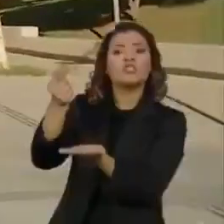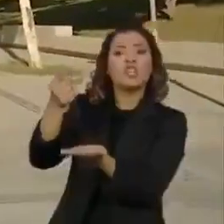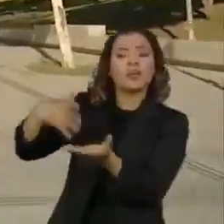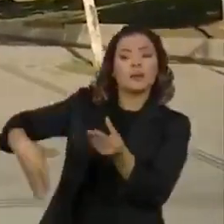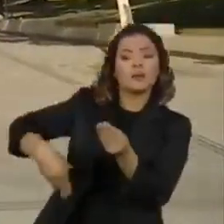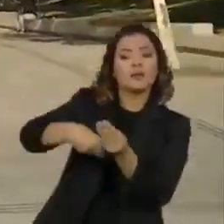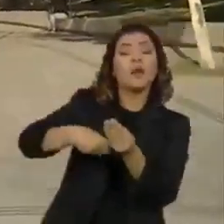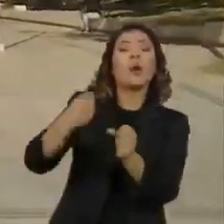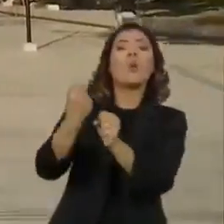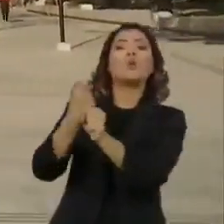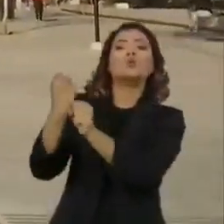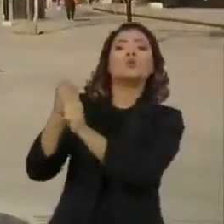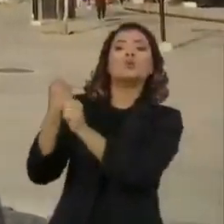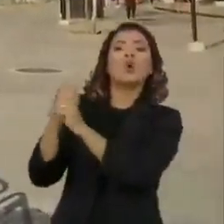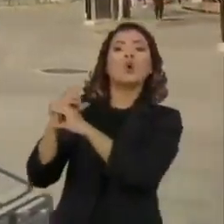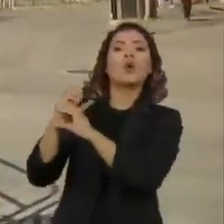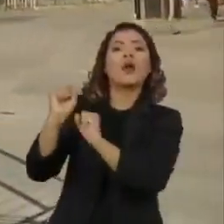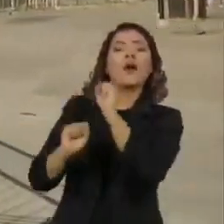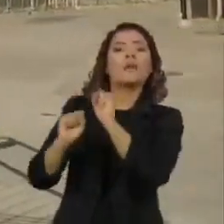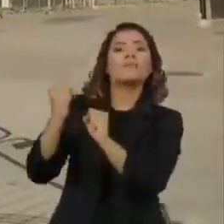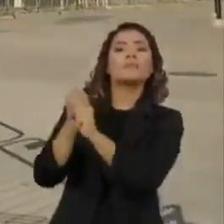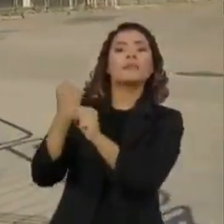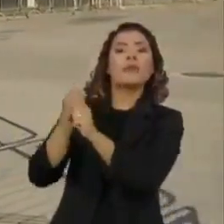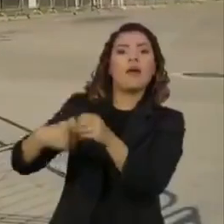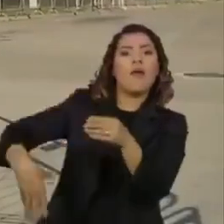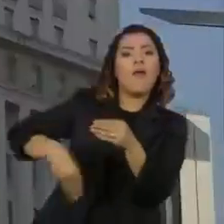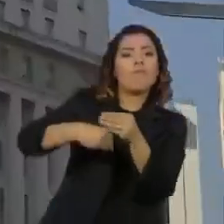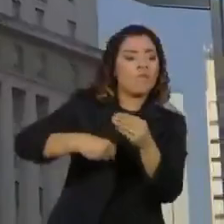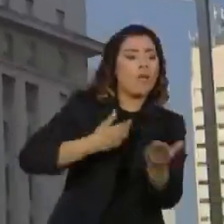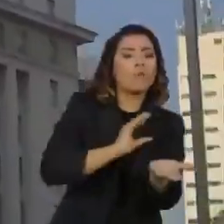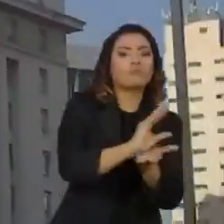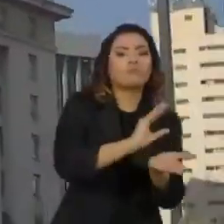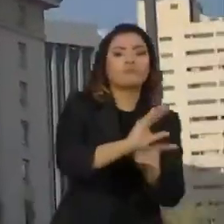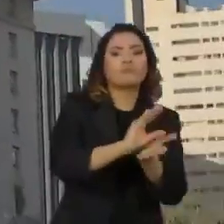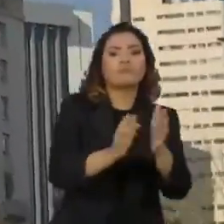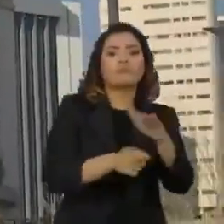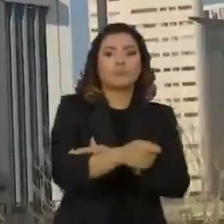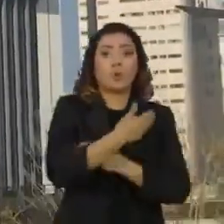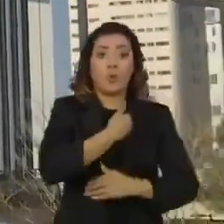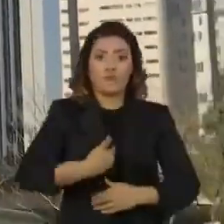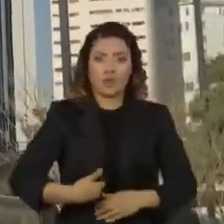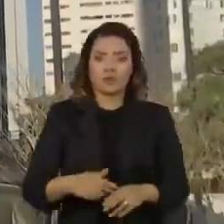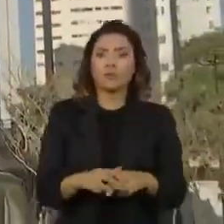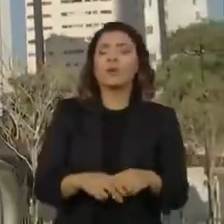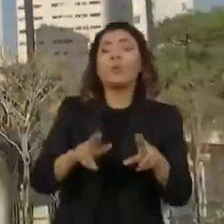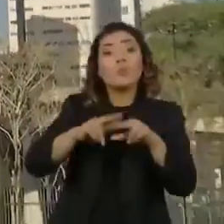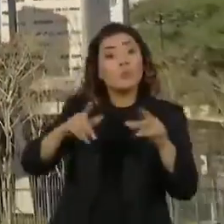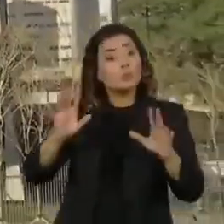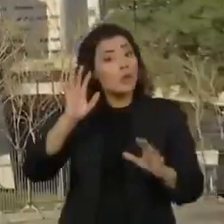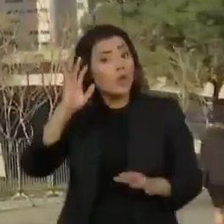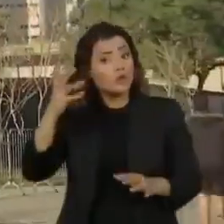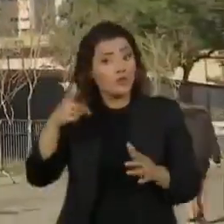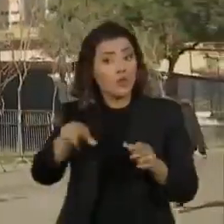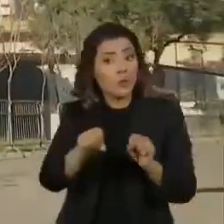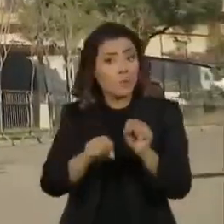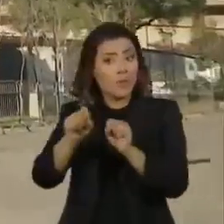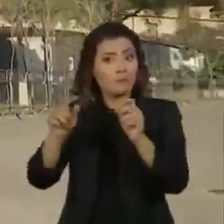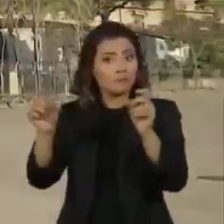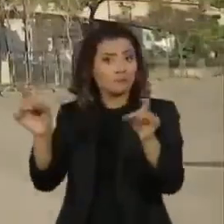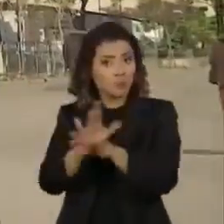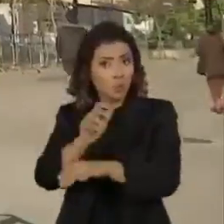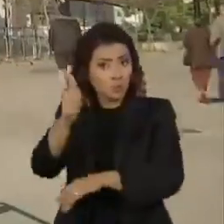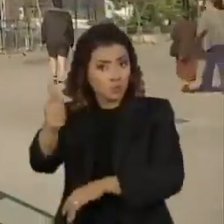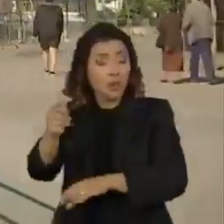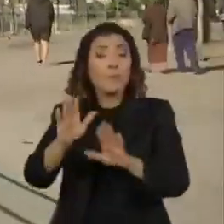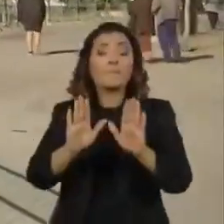pago por construtoras, por obras além do limite estabelecido. Apesar de resolvida a questão da concessionária, o